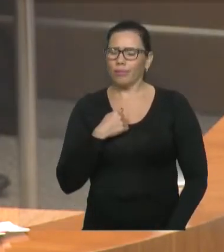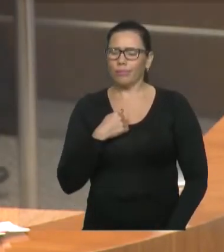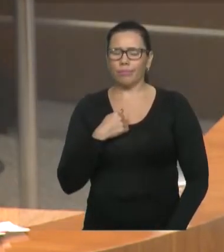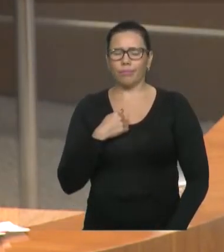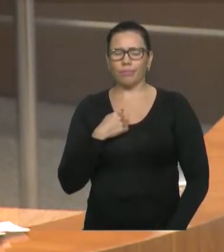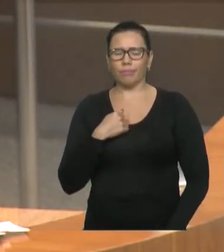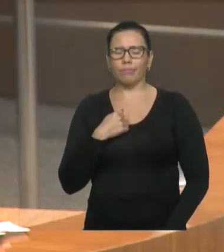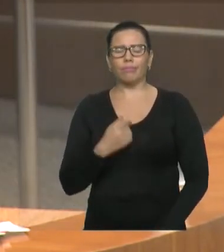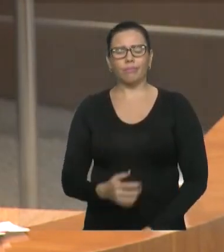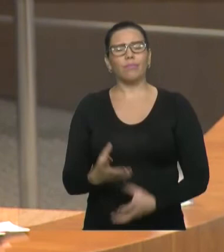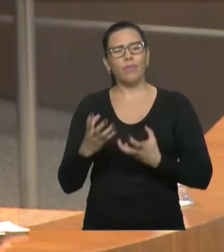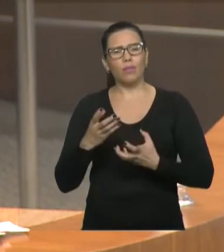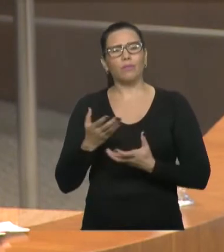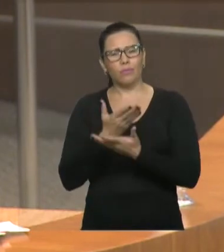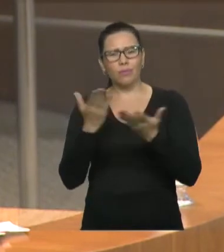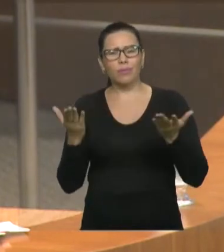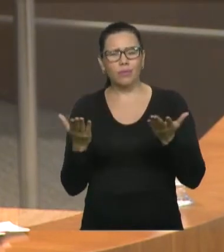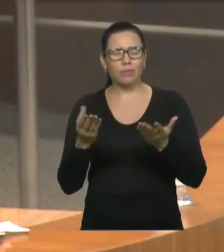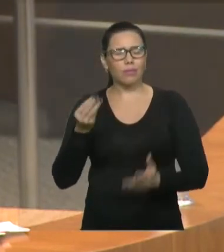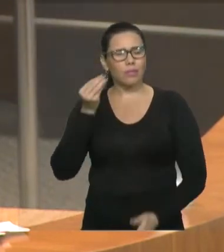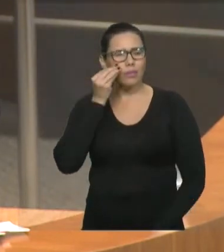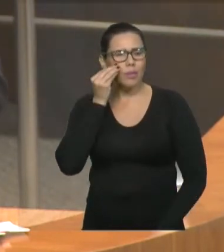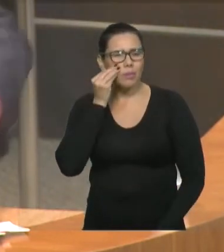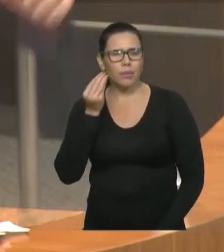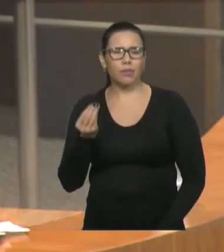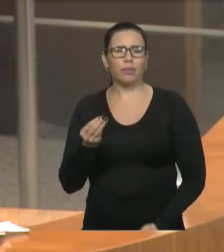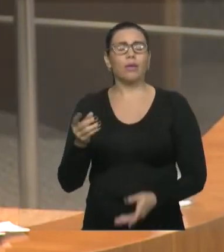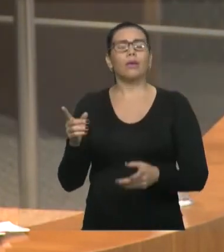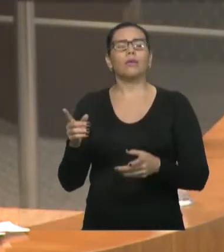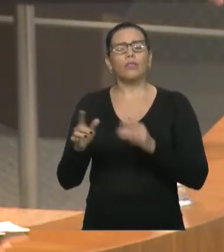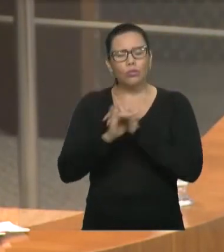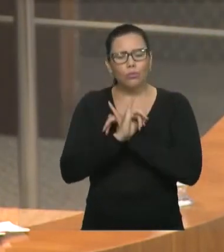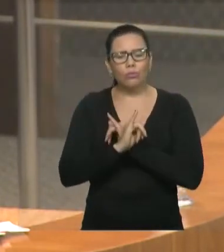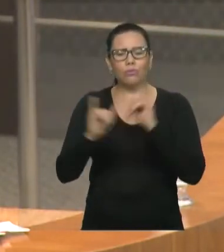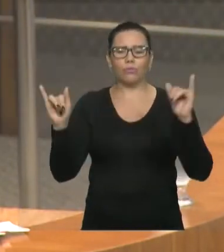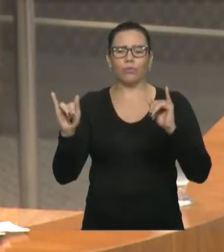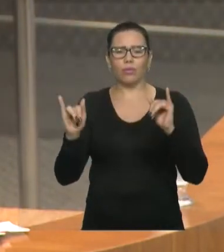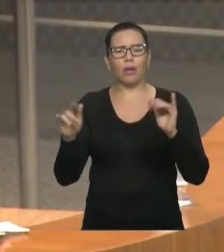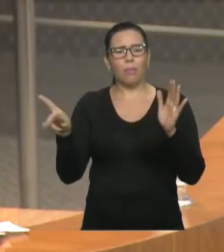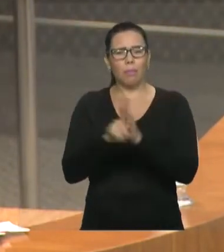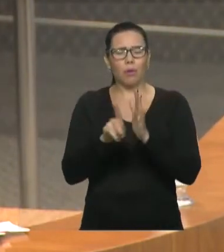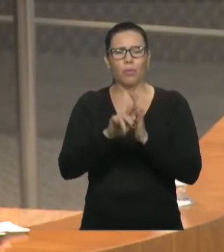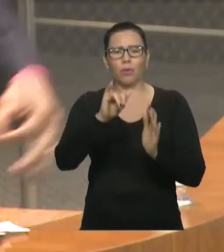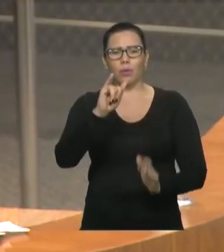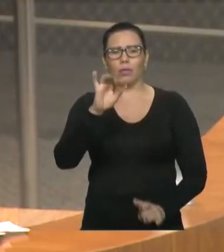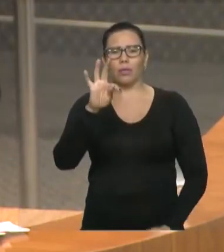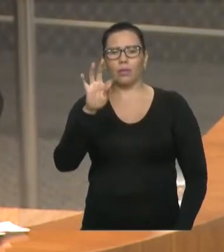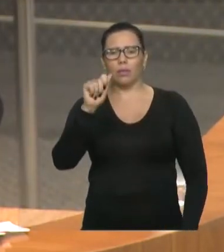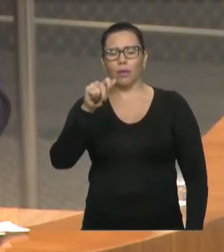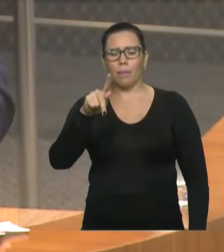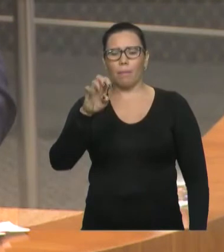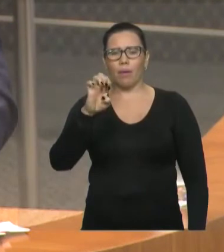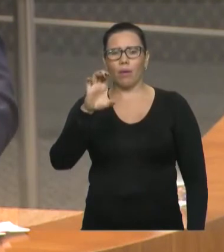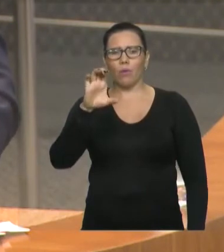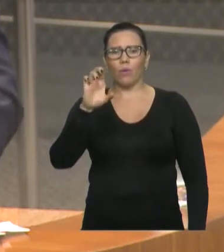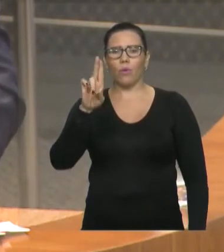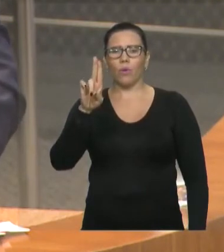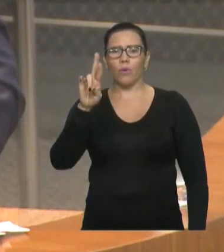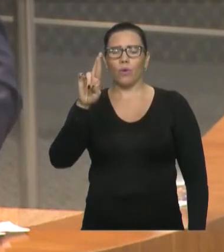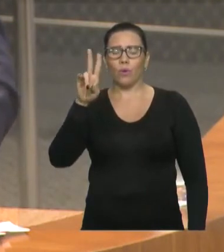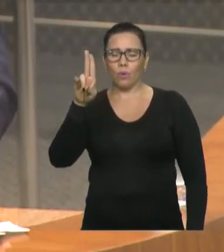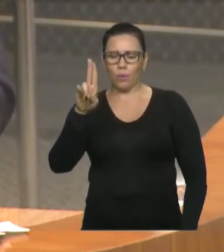cada um de vocês, mais uma vez pedindo, divulguem. É de Itapacuru Mirim, do assentamento Cristina Alves, do